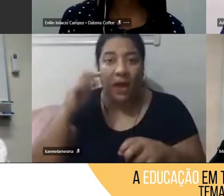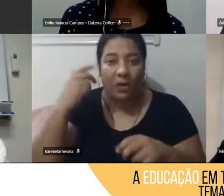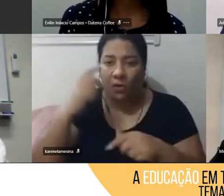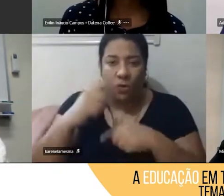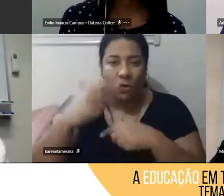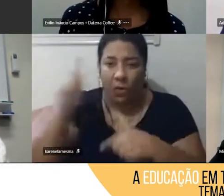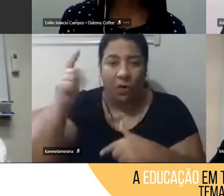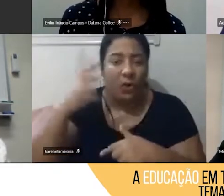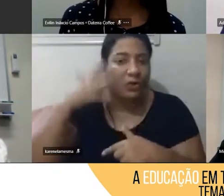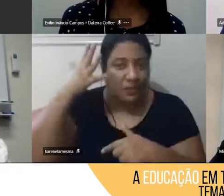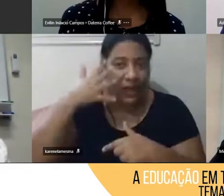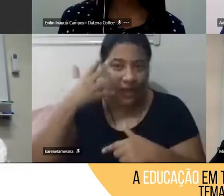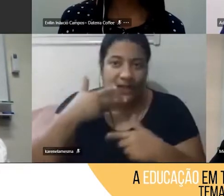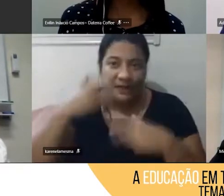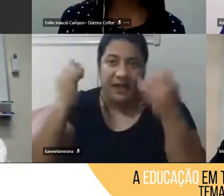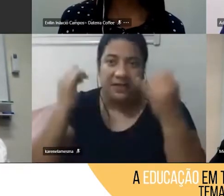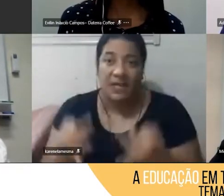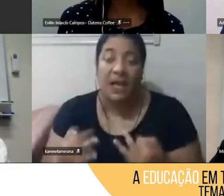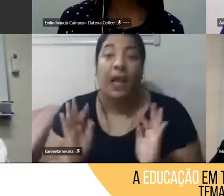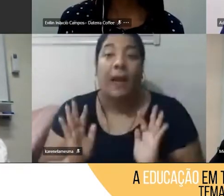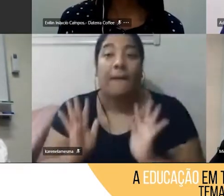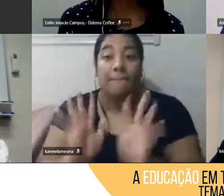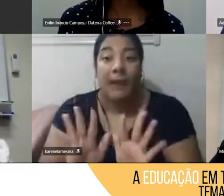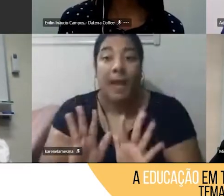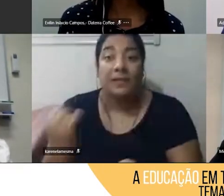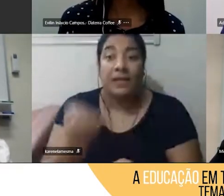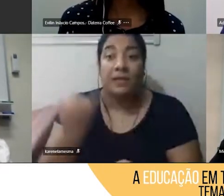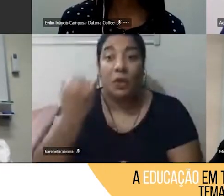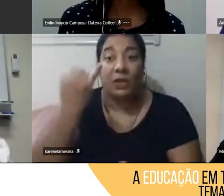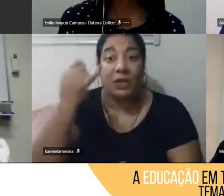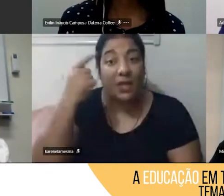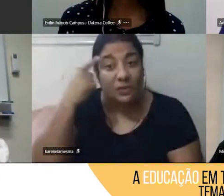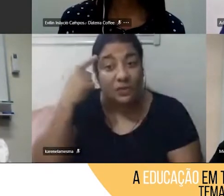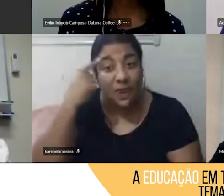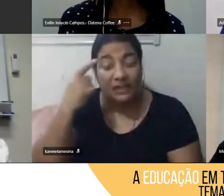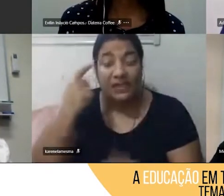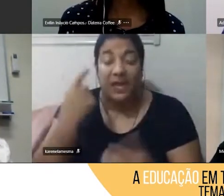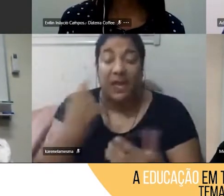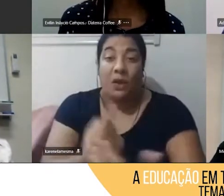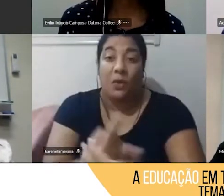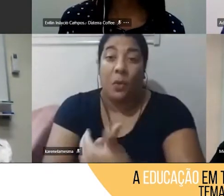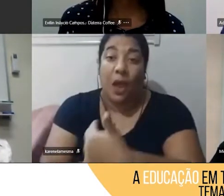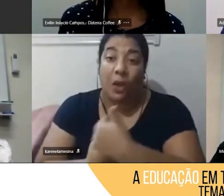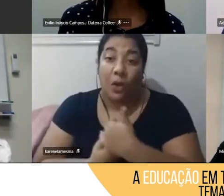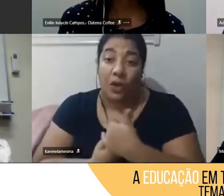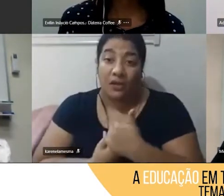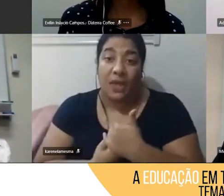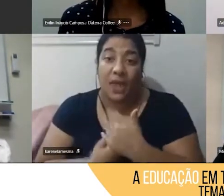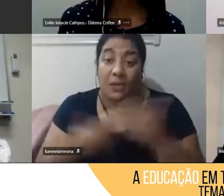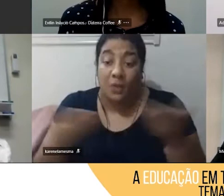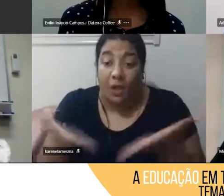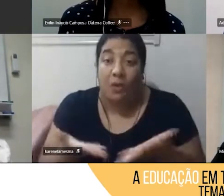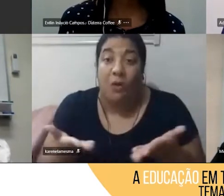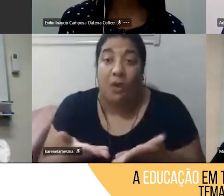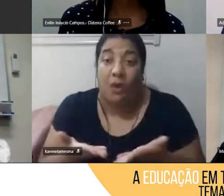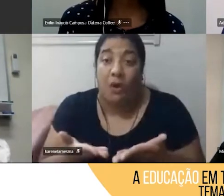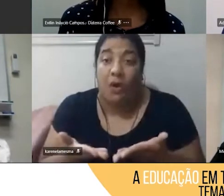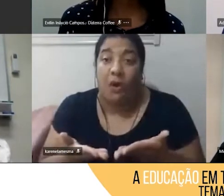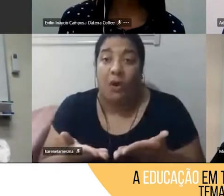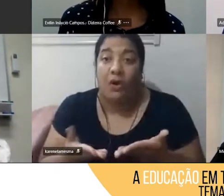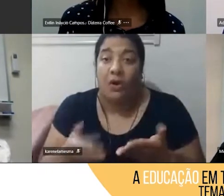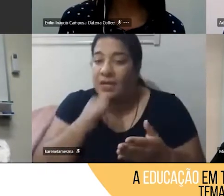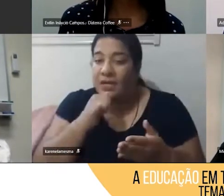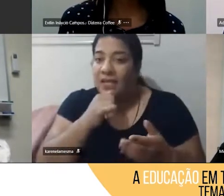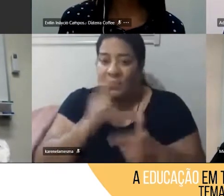isso, mas é muito importante pensar no acolhimento desse momento também. Como é que eu acolho essas dores todas